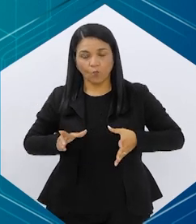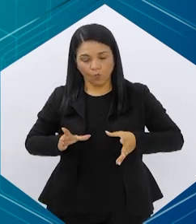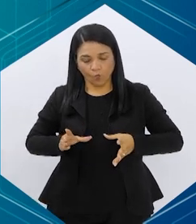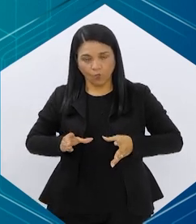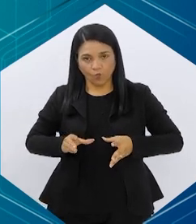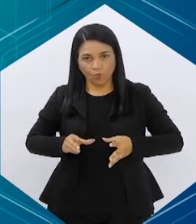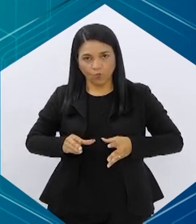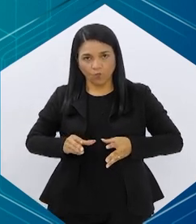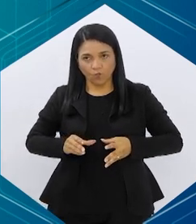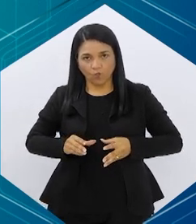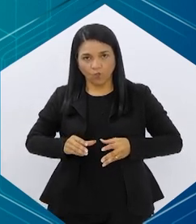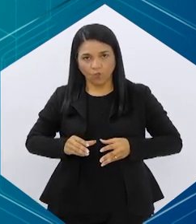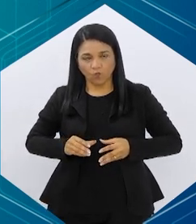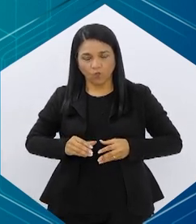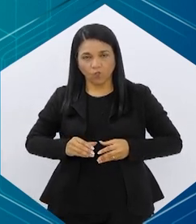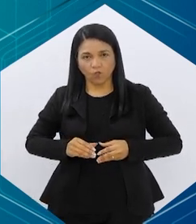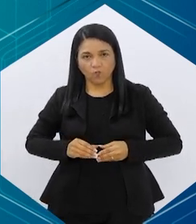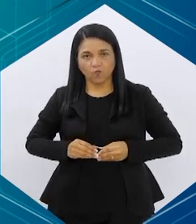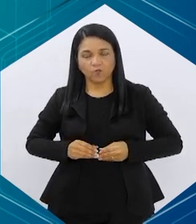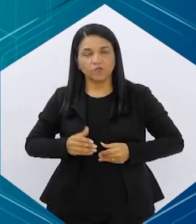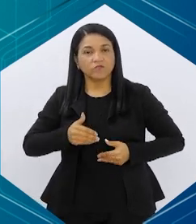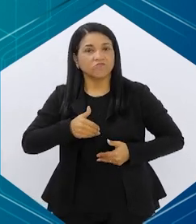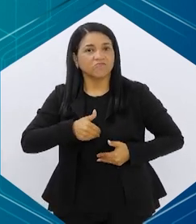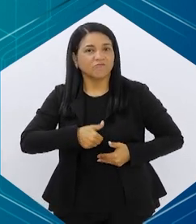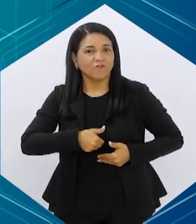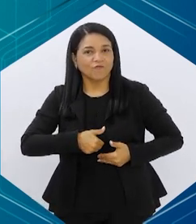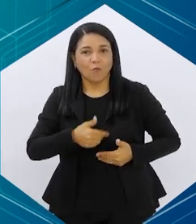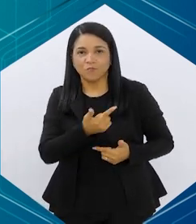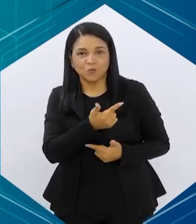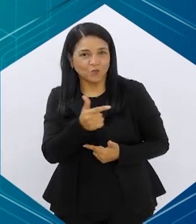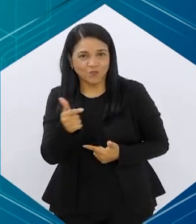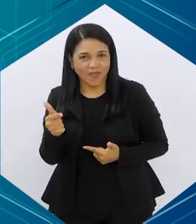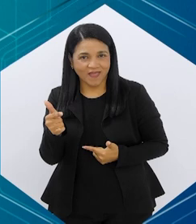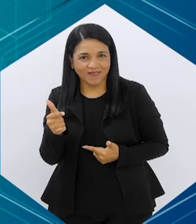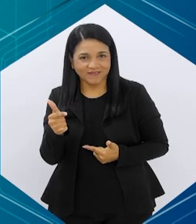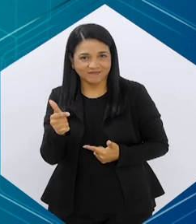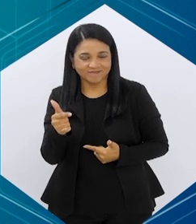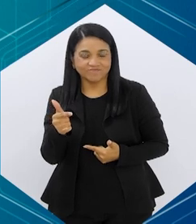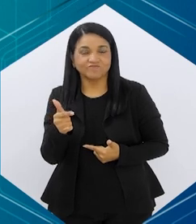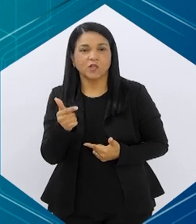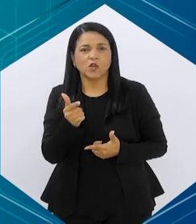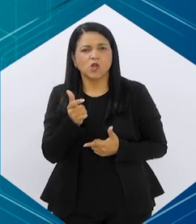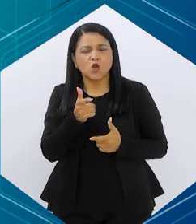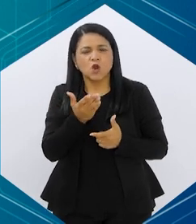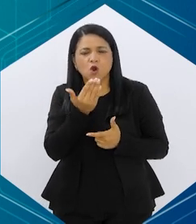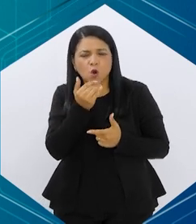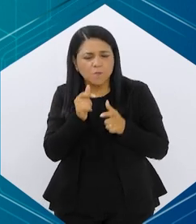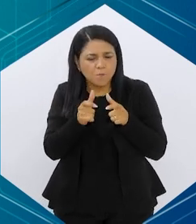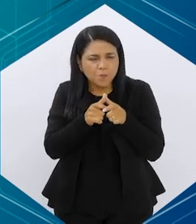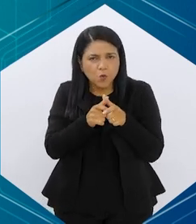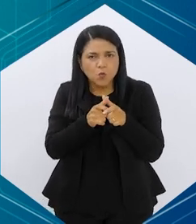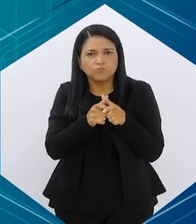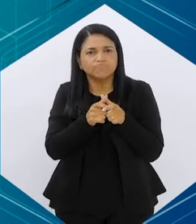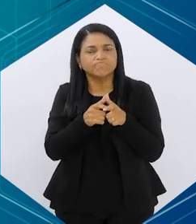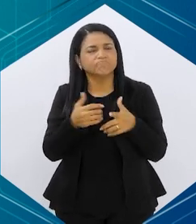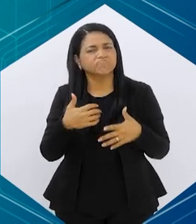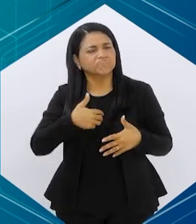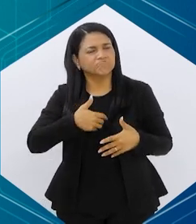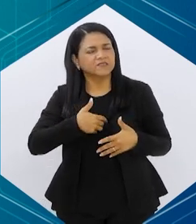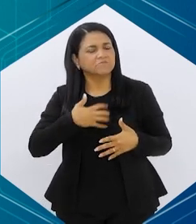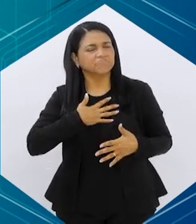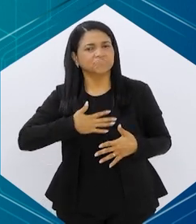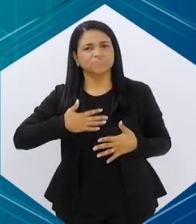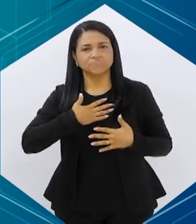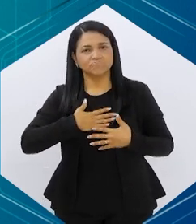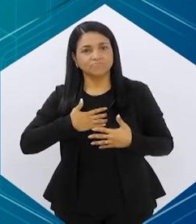esvaziamento gástrico, então, dá uma saciedade precoce para esse paciente. Então, por isso que ele come um pouco e fica cheio, e aí acaba